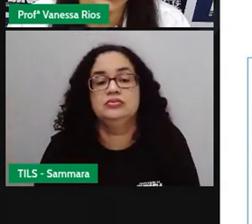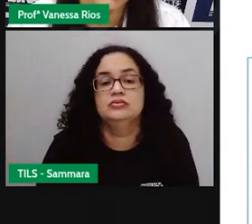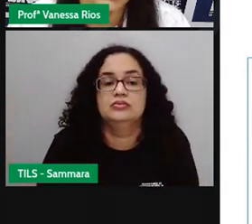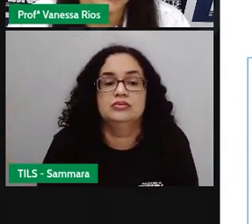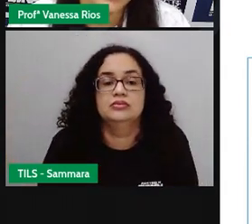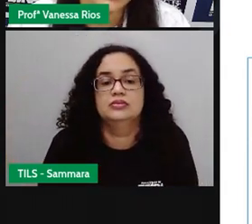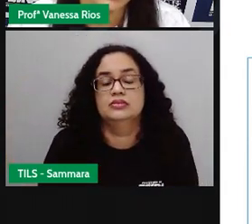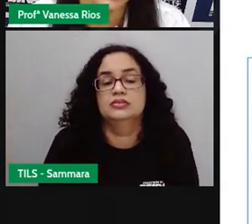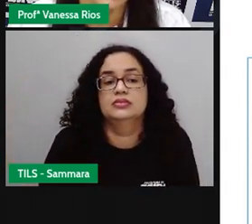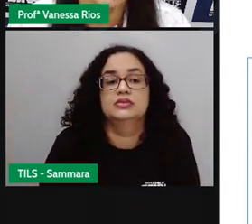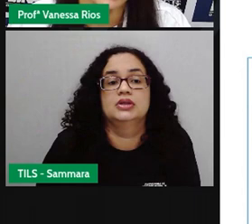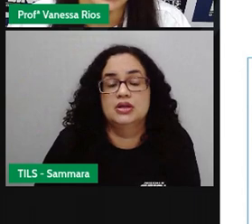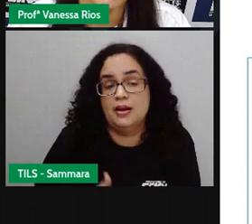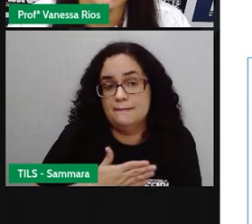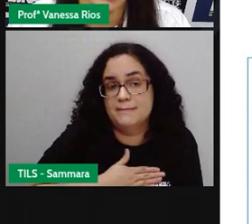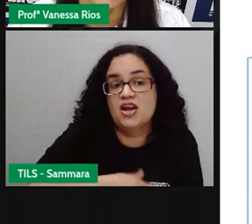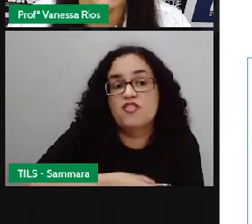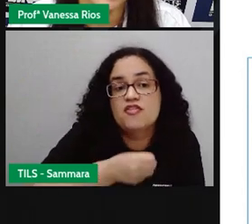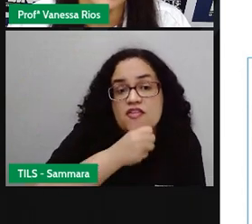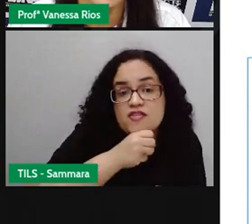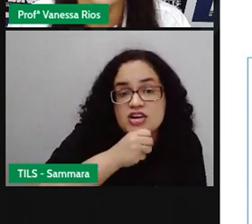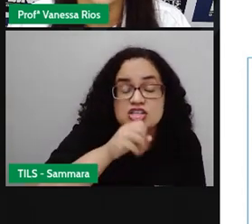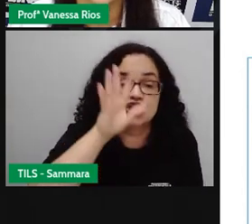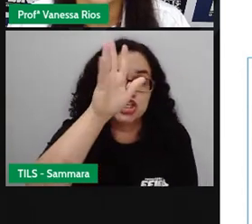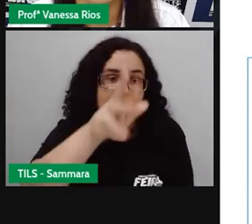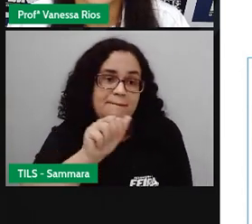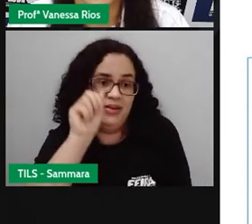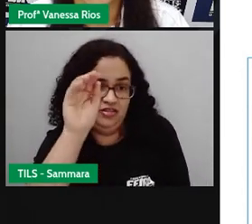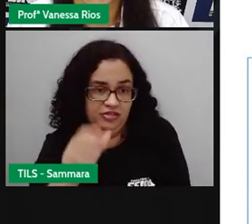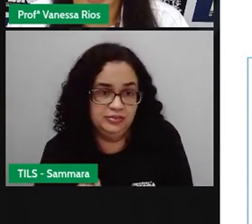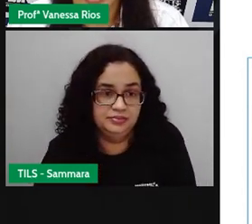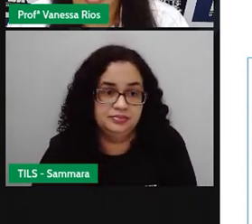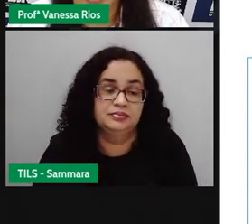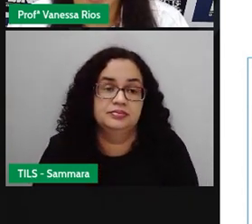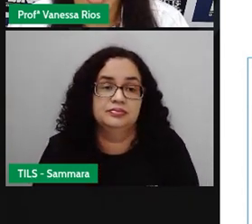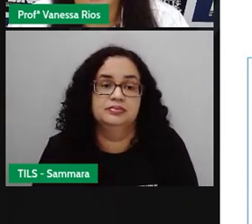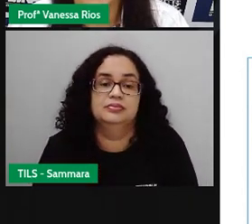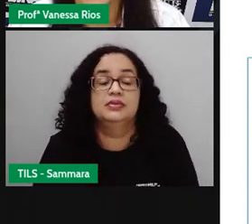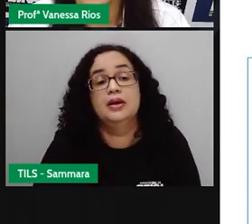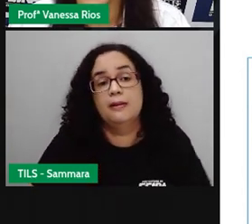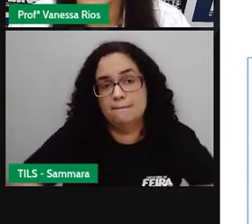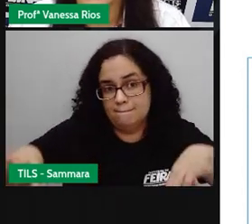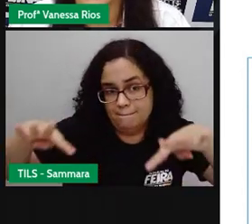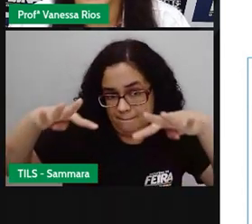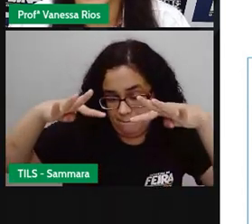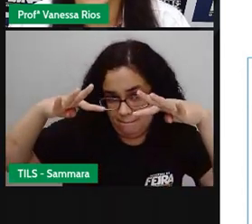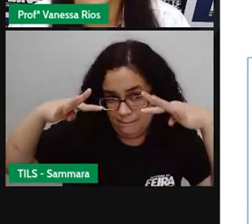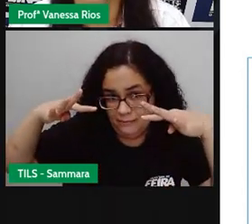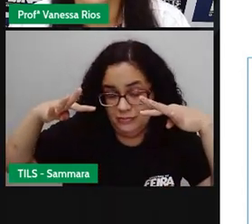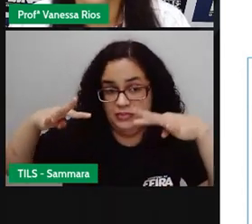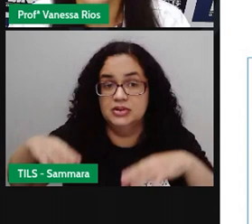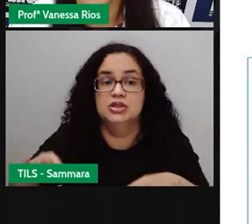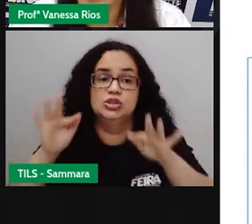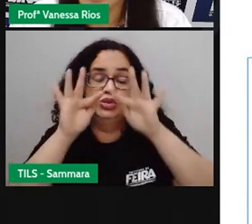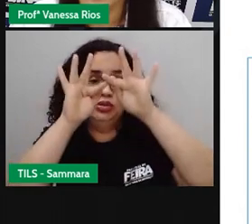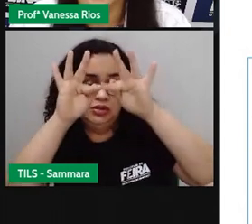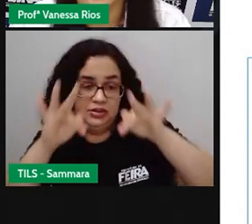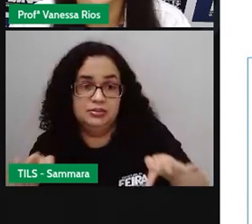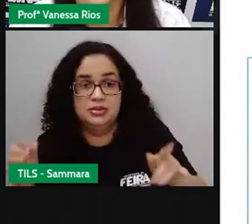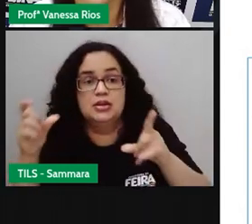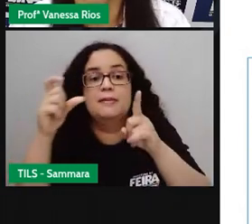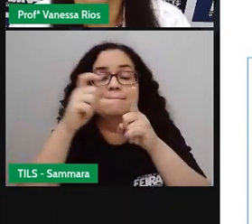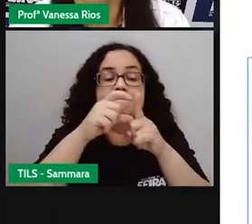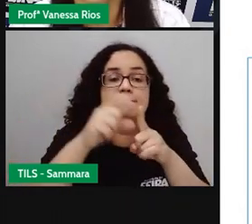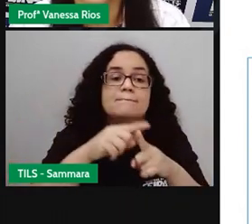Então, ó, ficou assim. Minha avó me chamava. Prestem bastante atenção nas terminações,